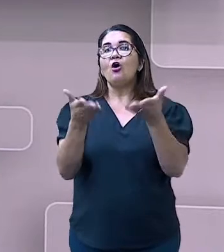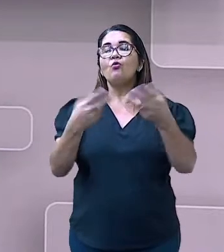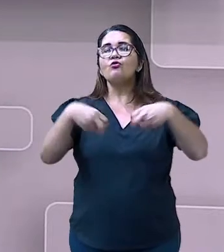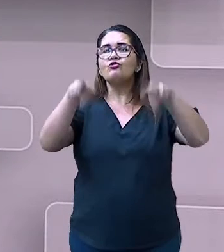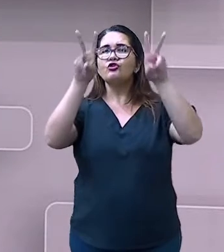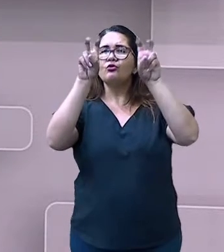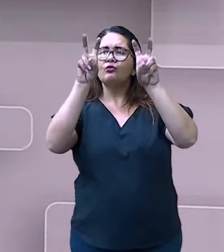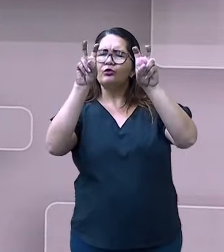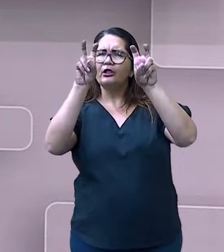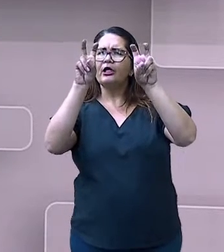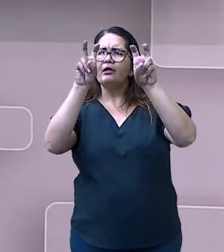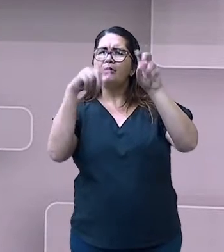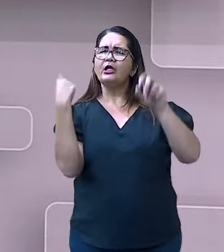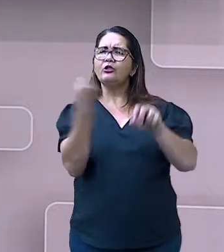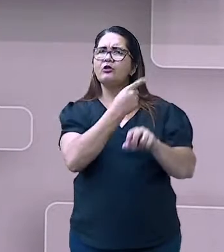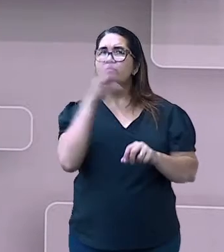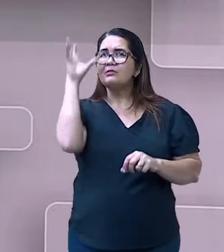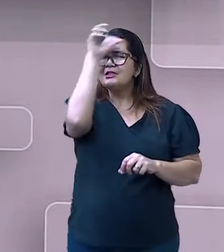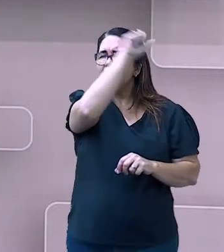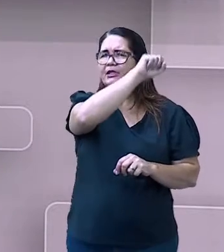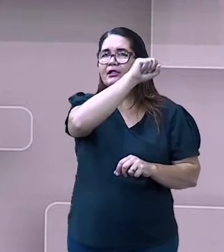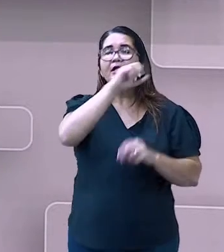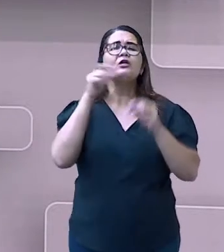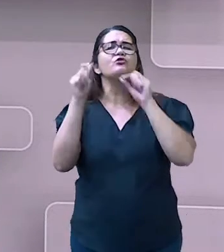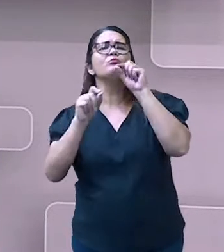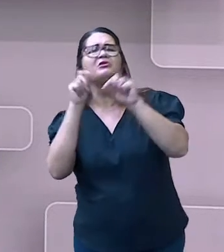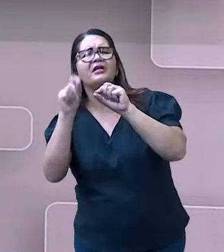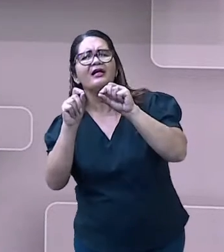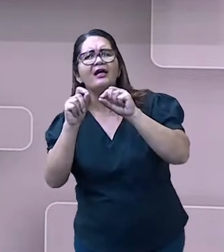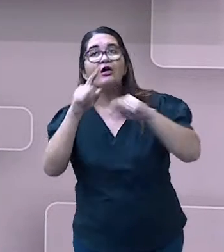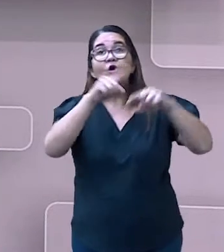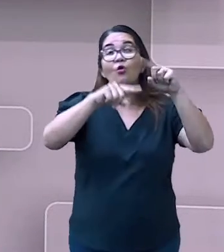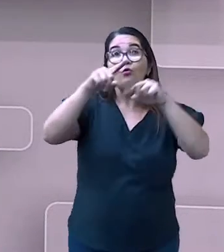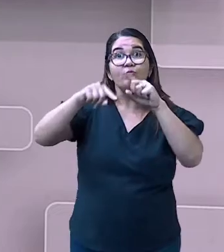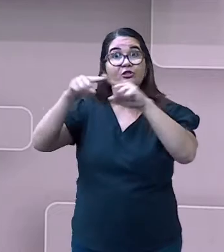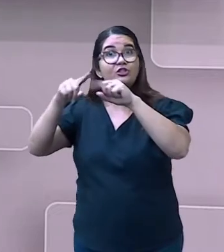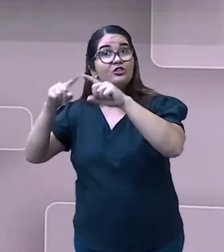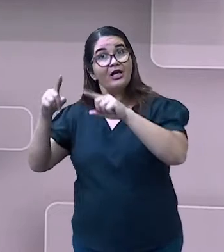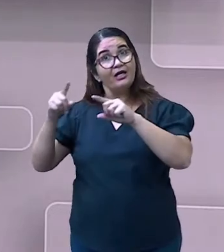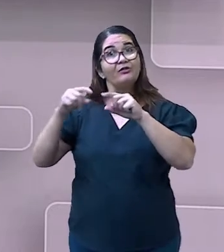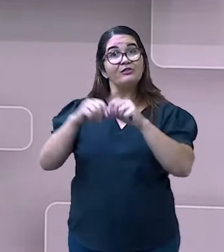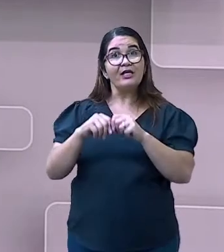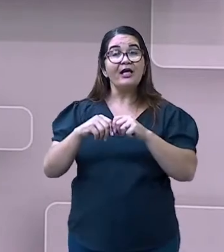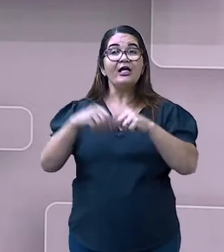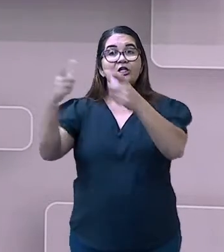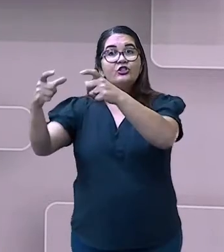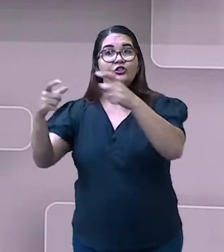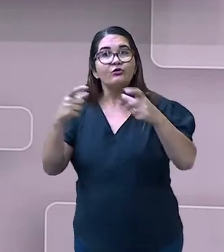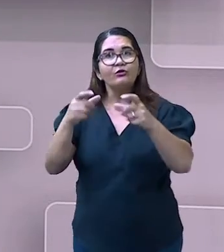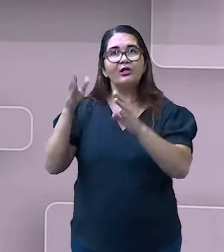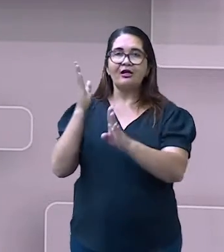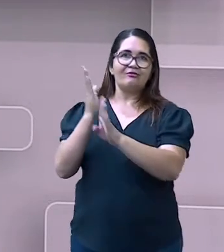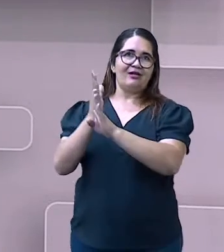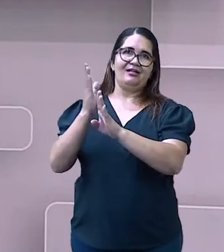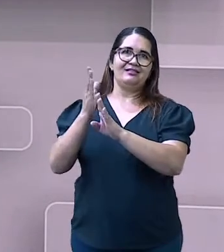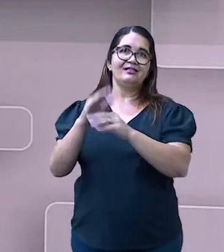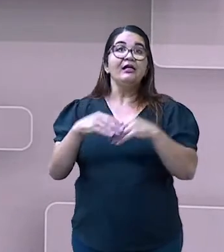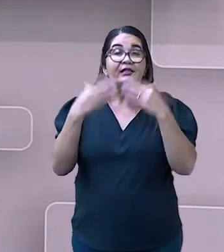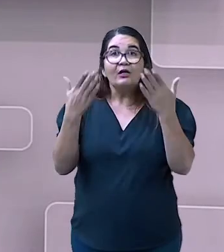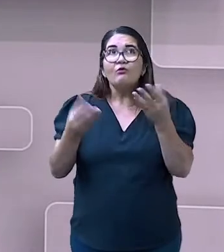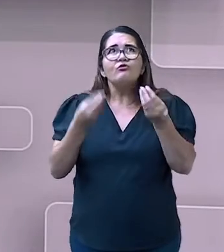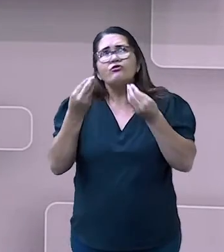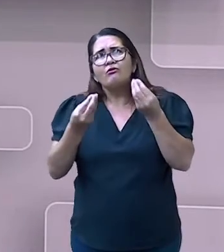instrumentos de localização. Será que esses instrumentos sempre existiram? Será que a gente sempre teve em mãos